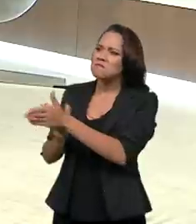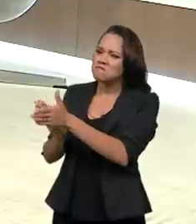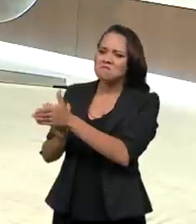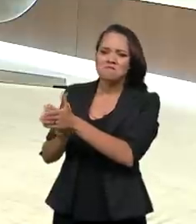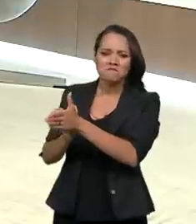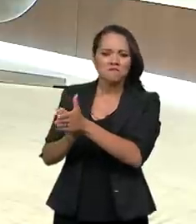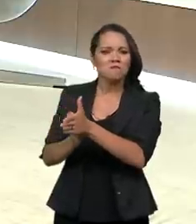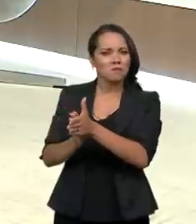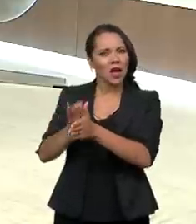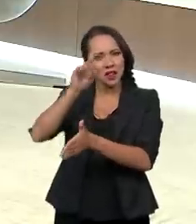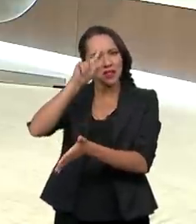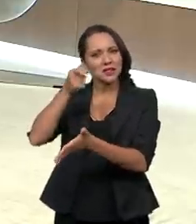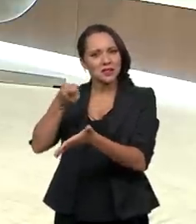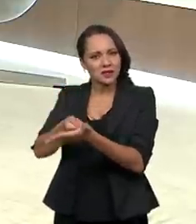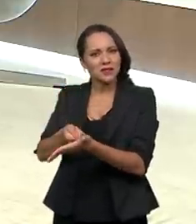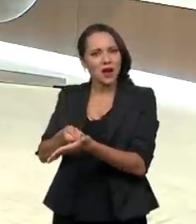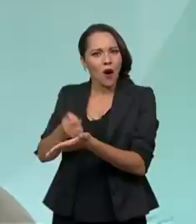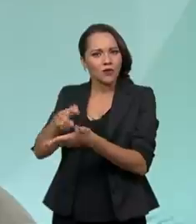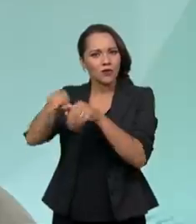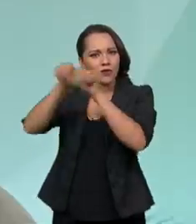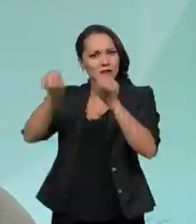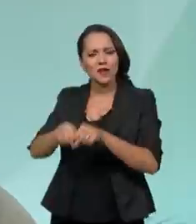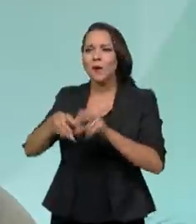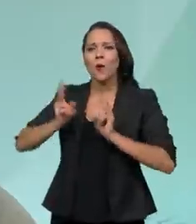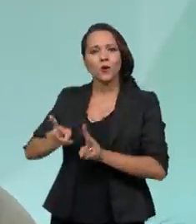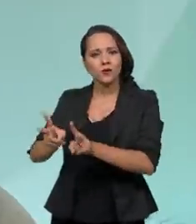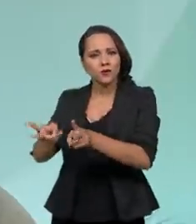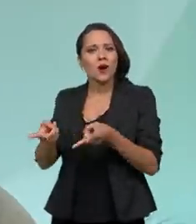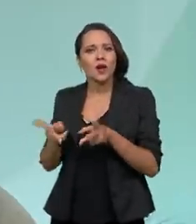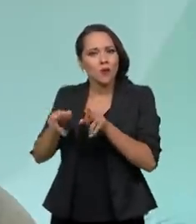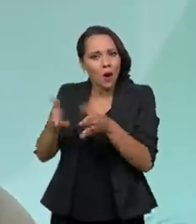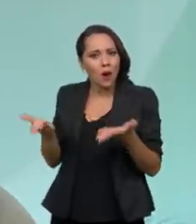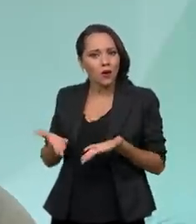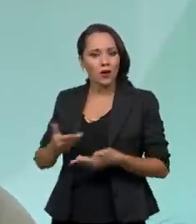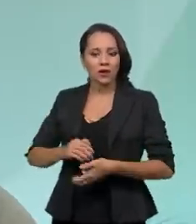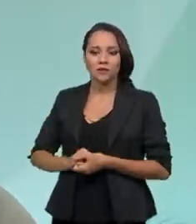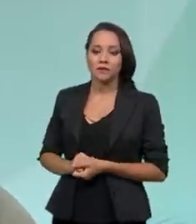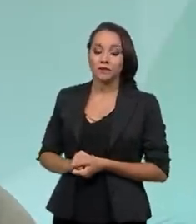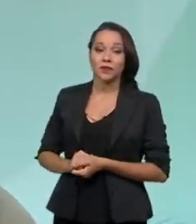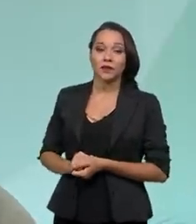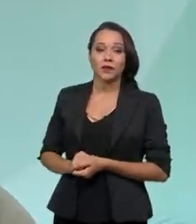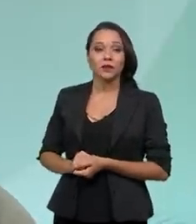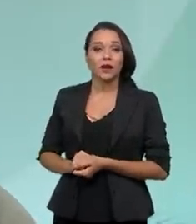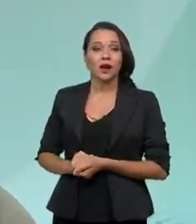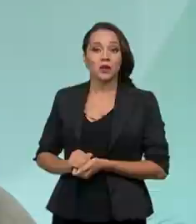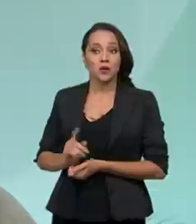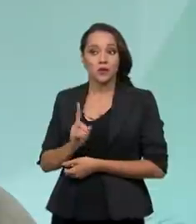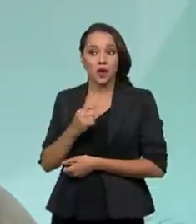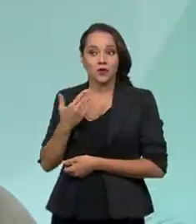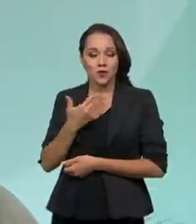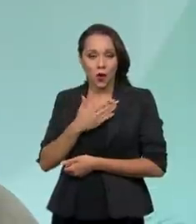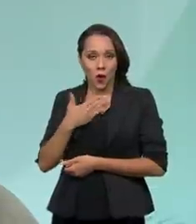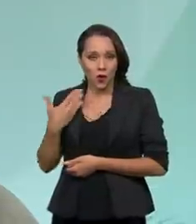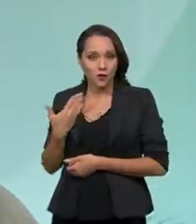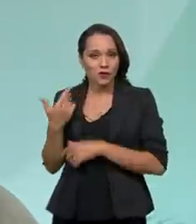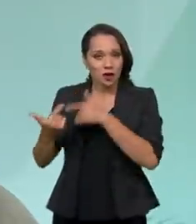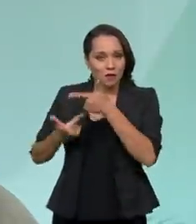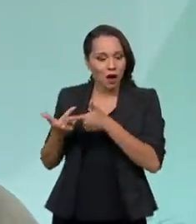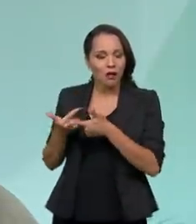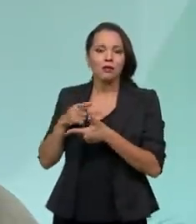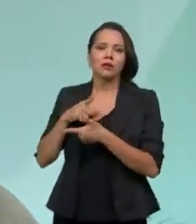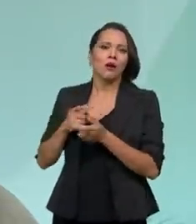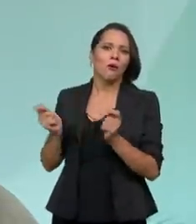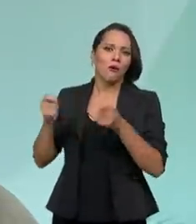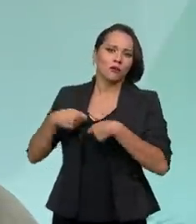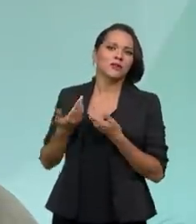esta decisão de deixar esse sistema funcionando da maneira como está. Da nossa parte, nós temos uma condição